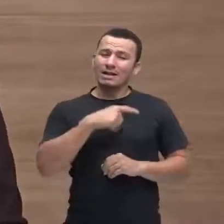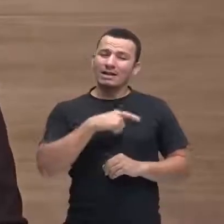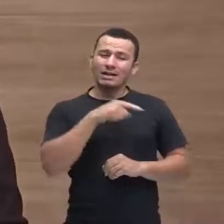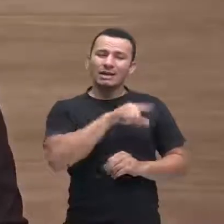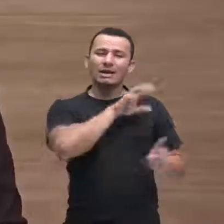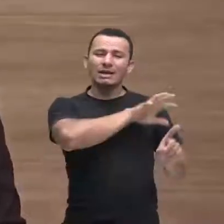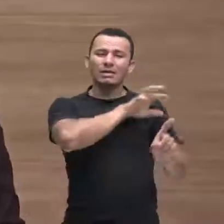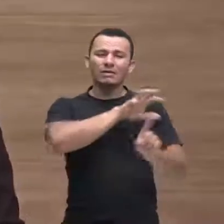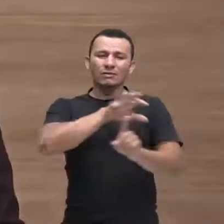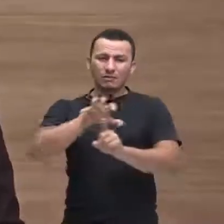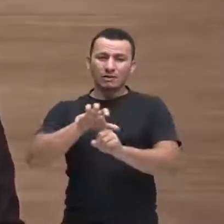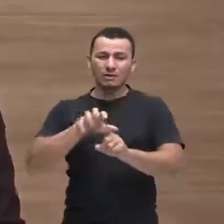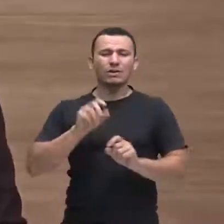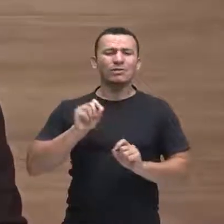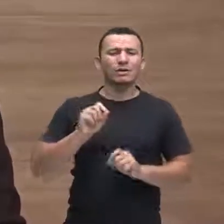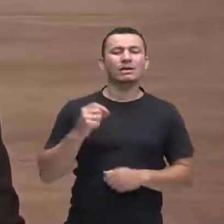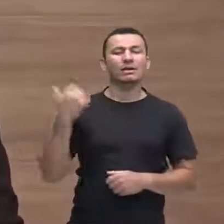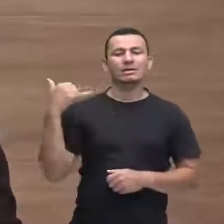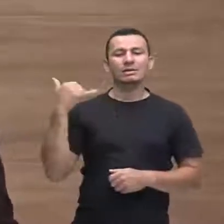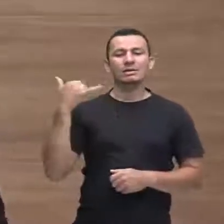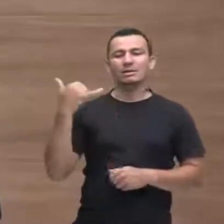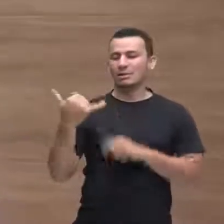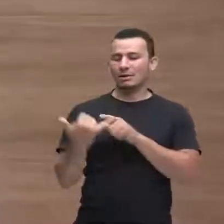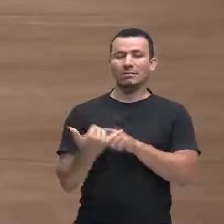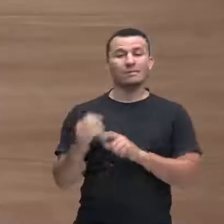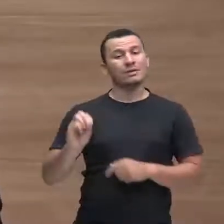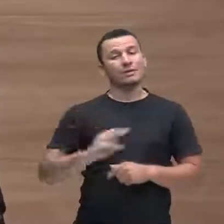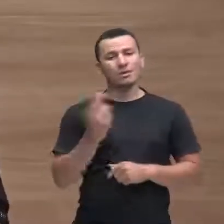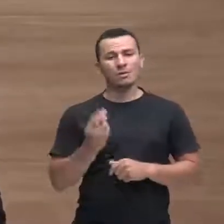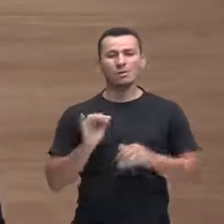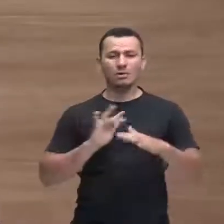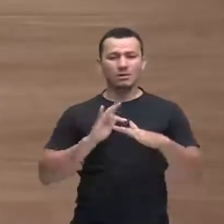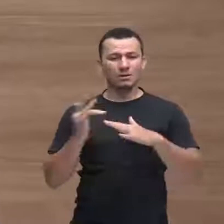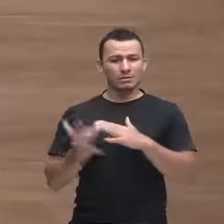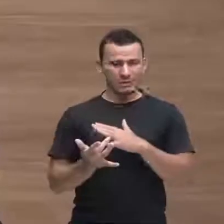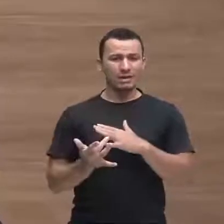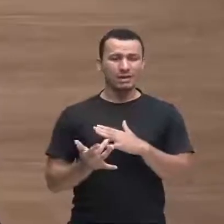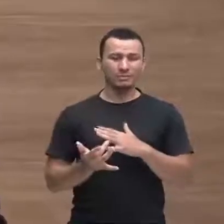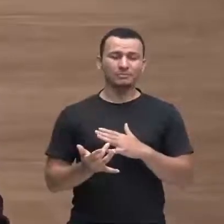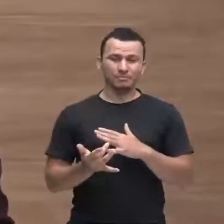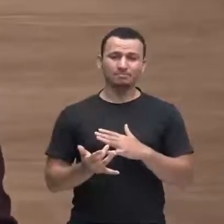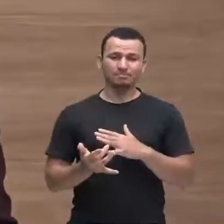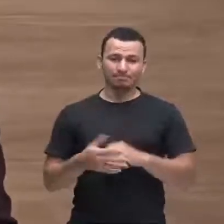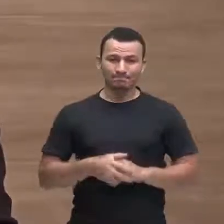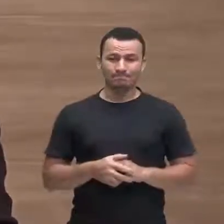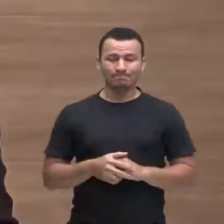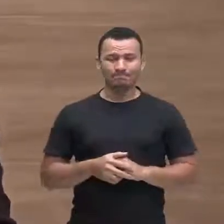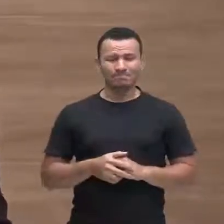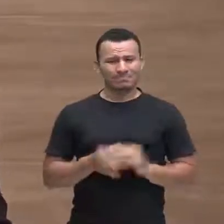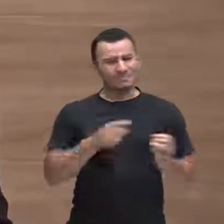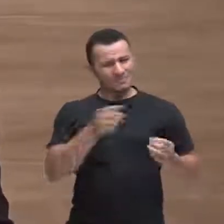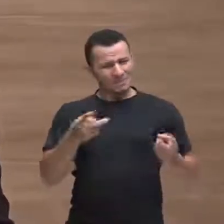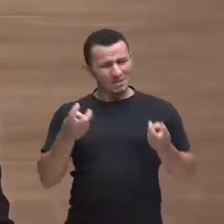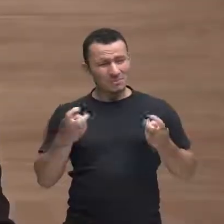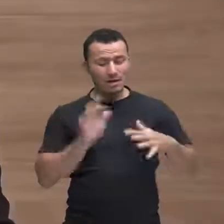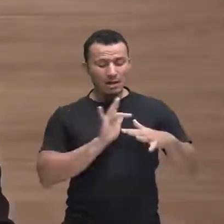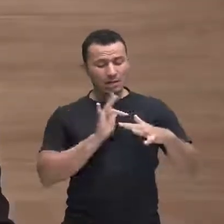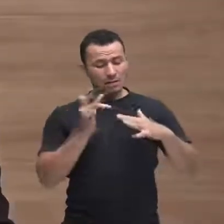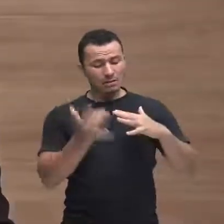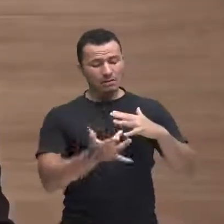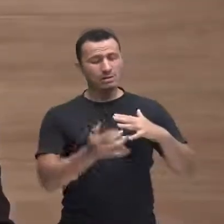celular ou redes sociais. Então, nós percebemos nas redes sociais algumas,